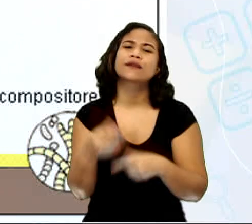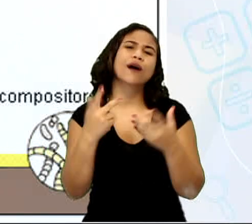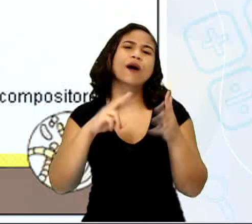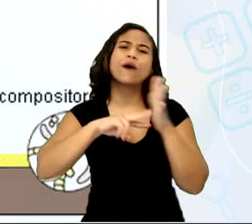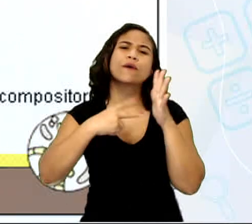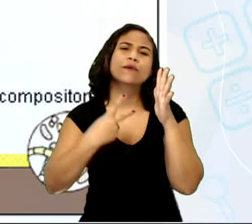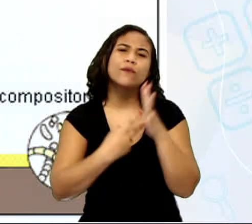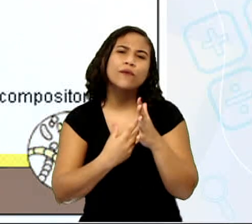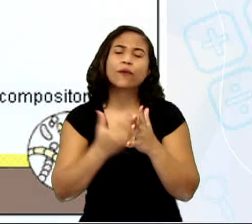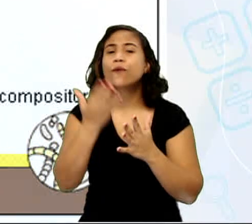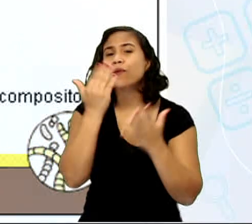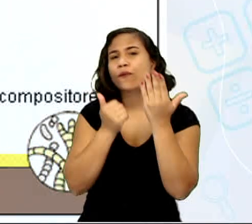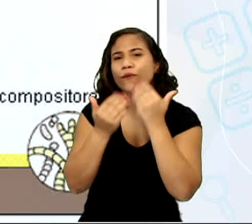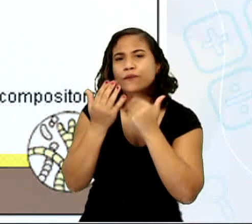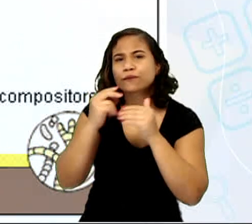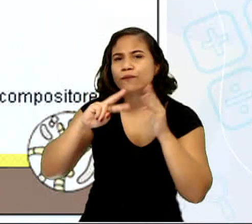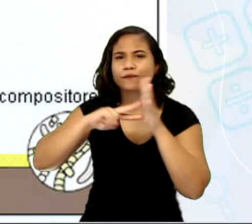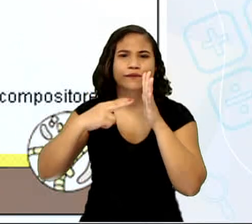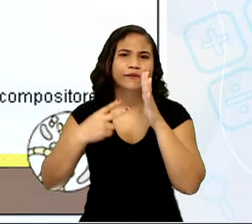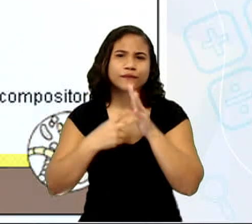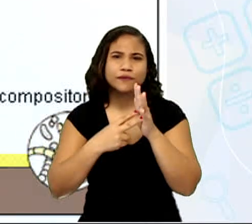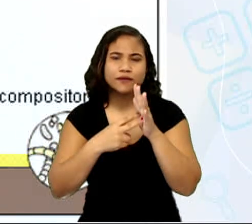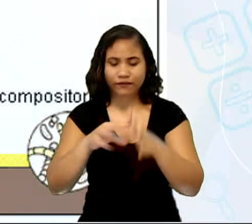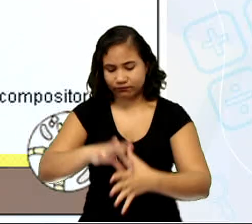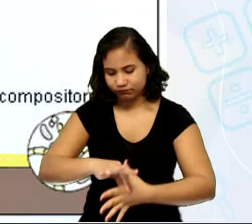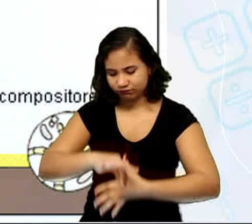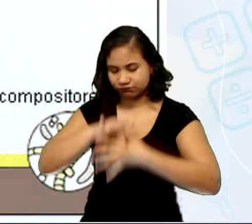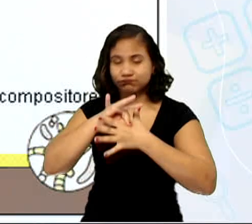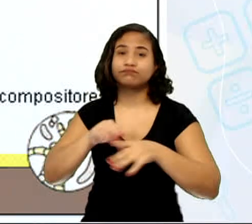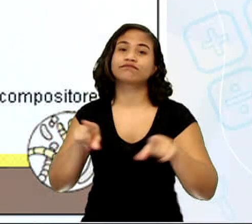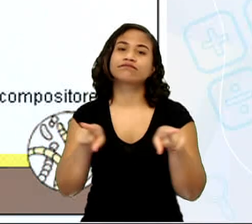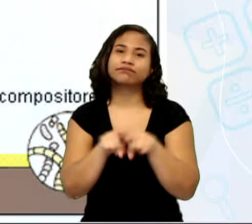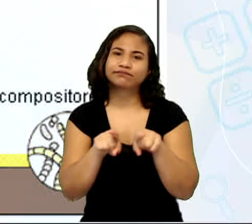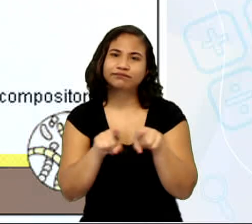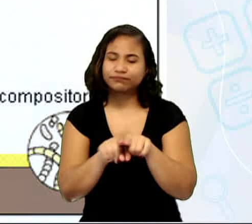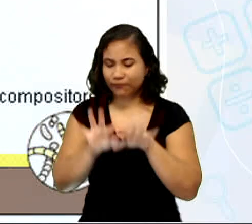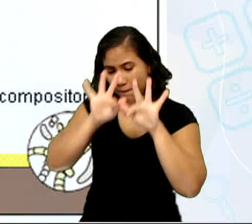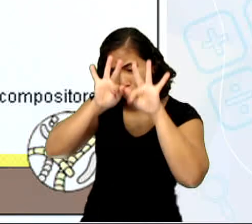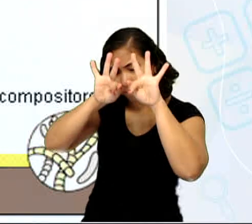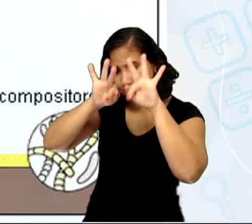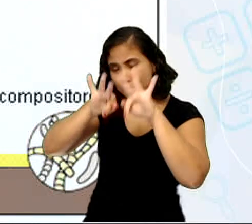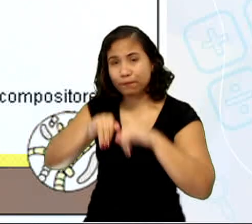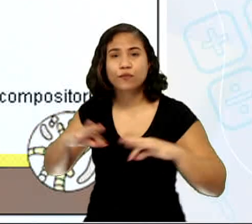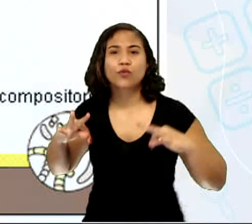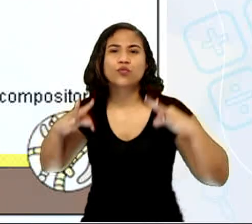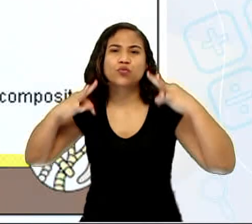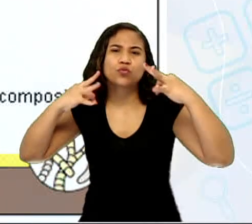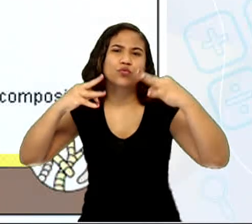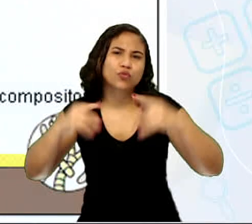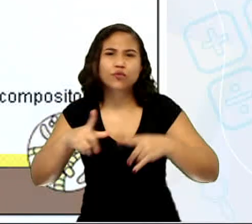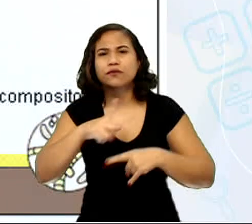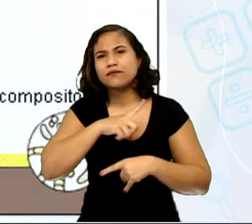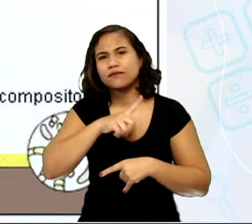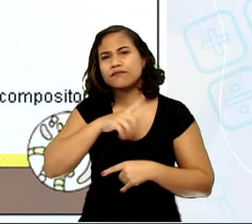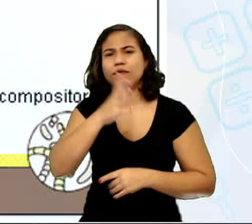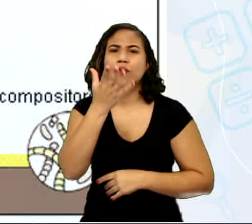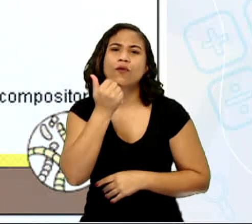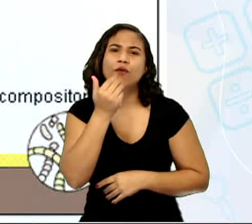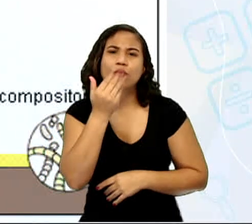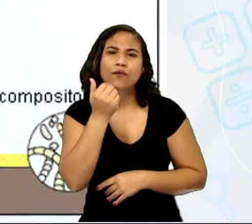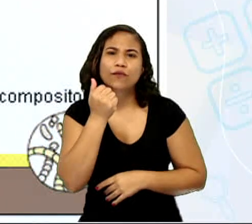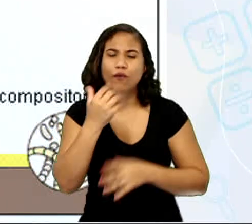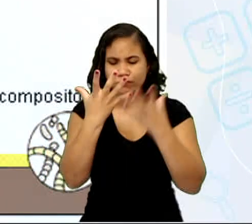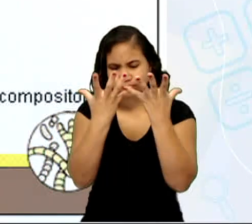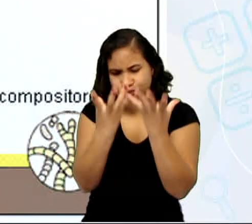para os consumidores carnívoros. E, no final, todos servem de alimento para os